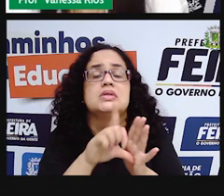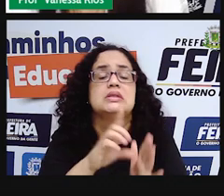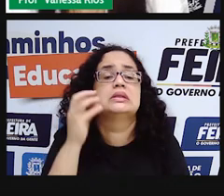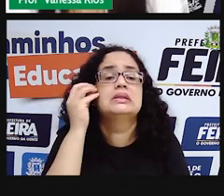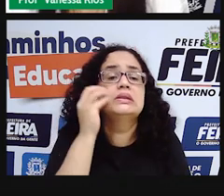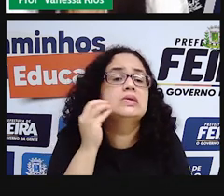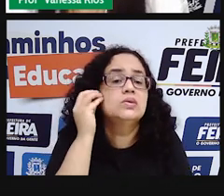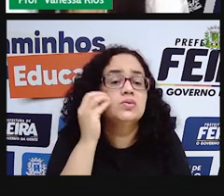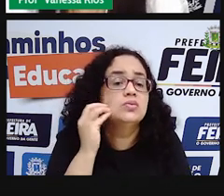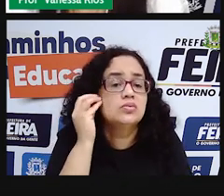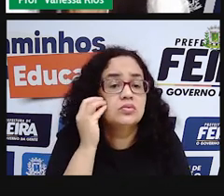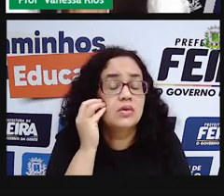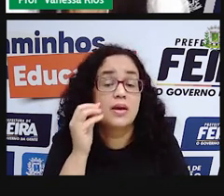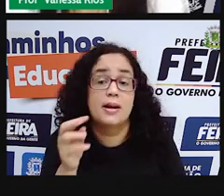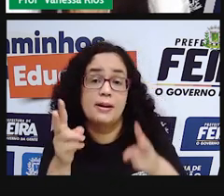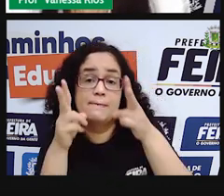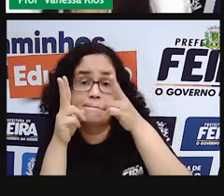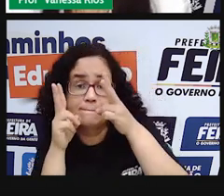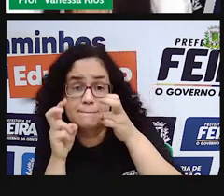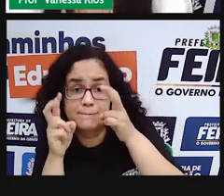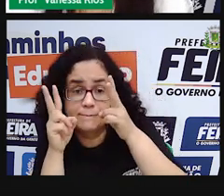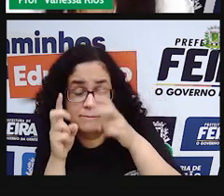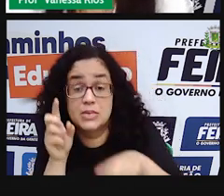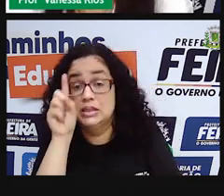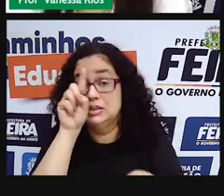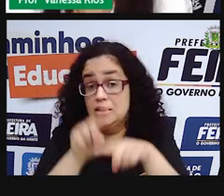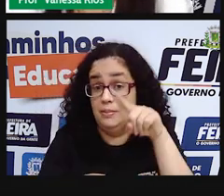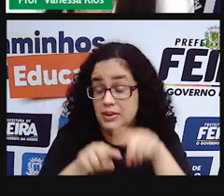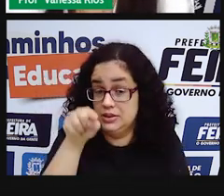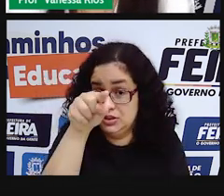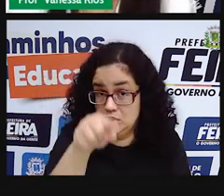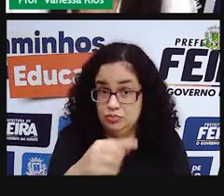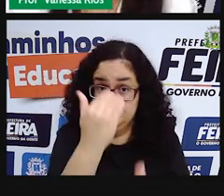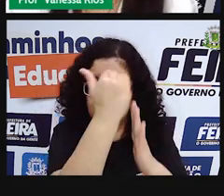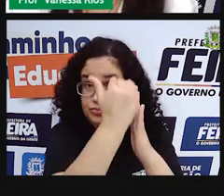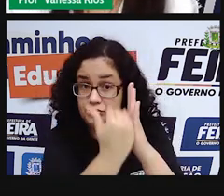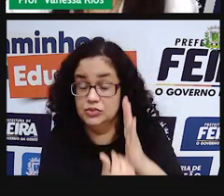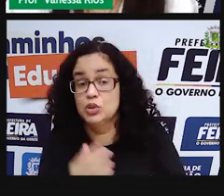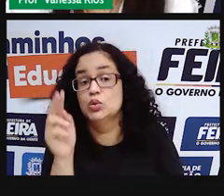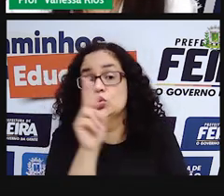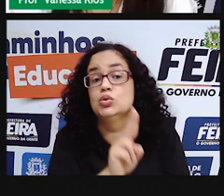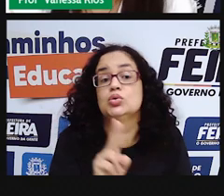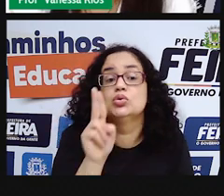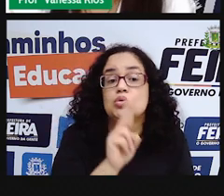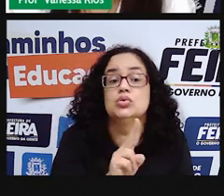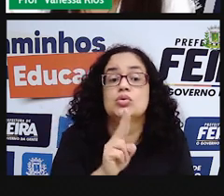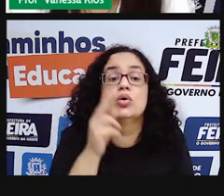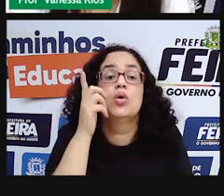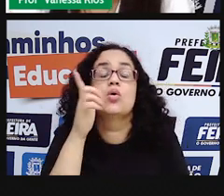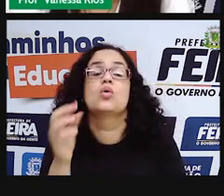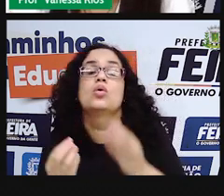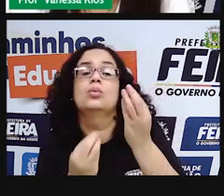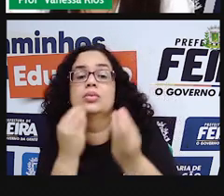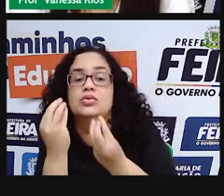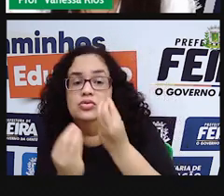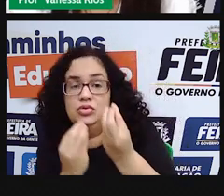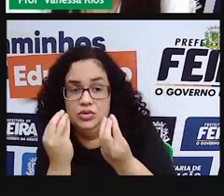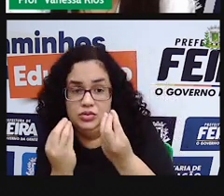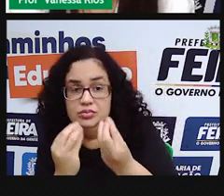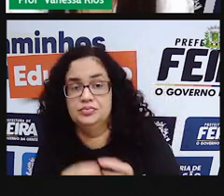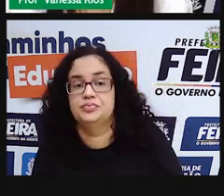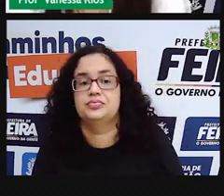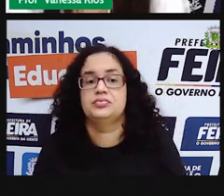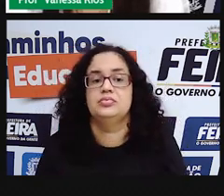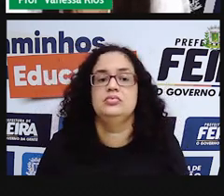que vocês percebessem aí, o material utilizado e o procedimento a ser feito. E